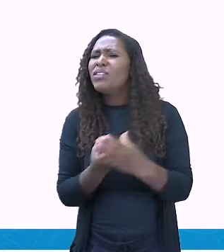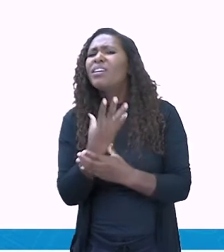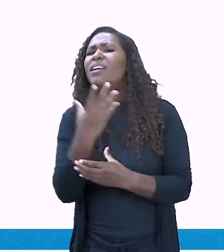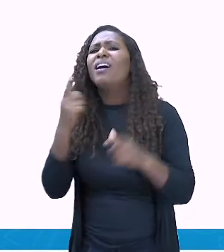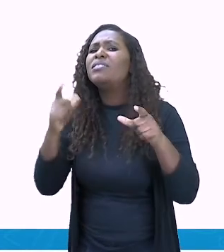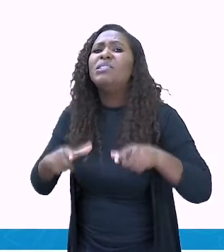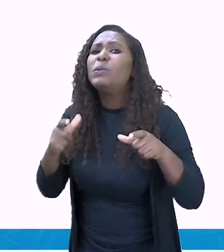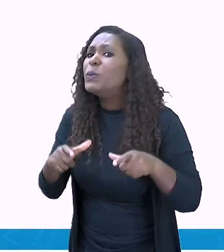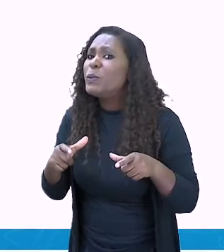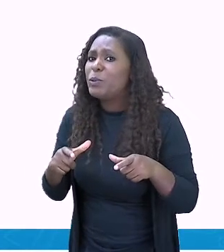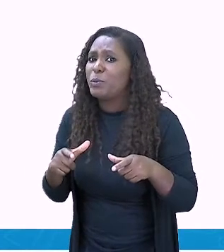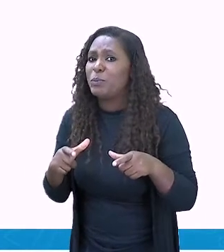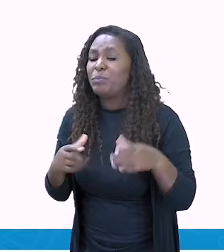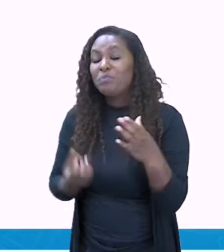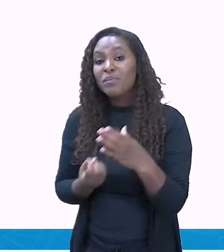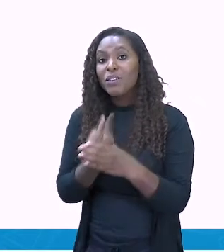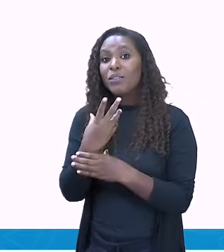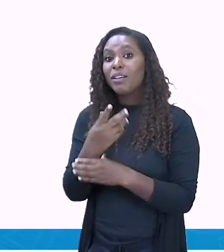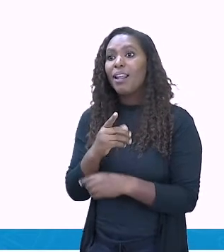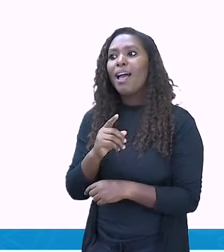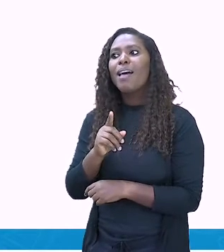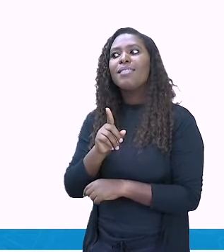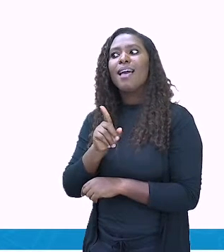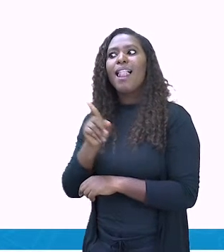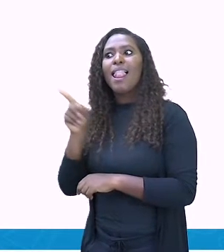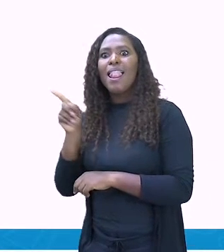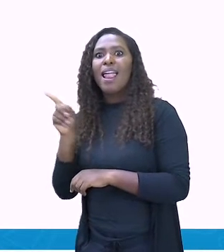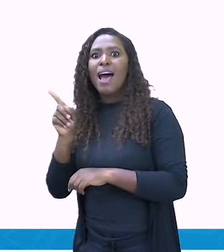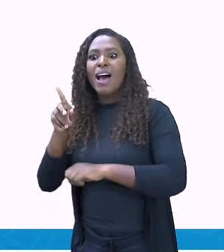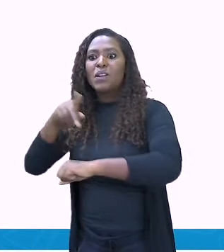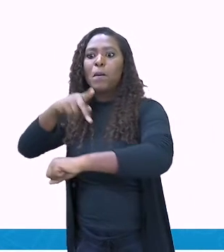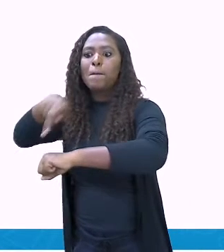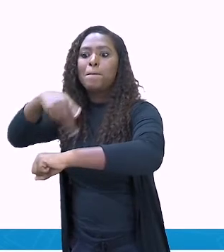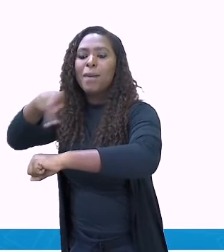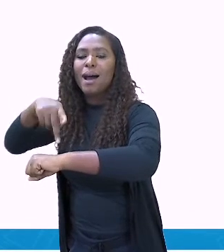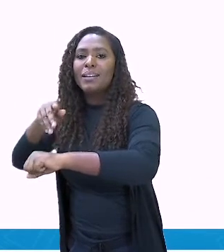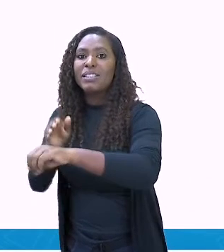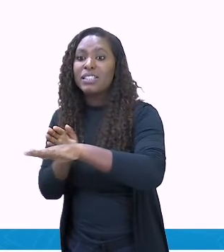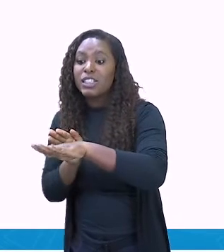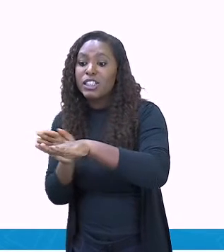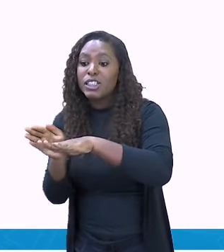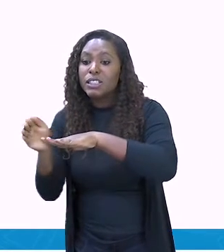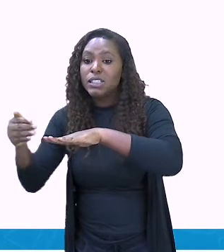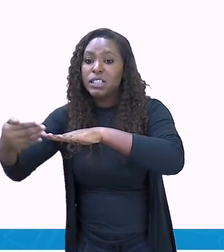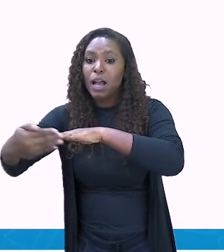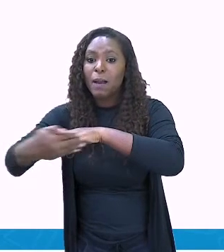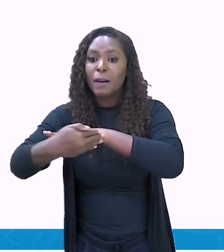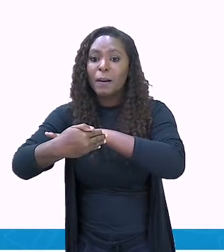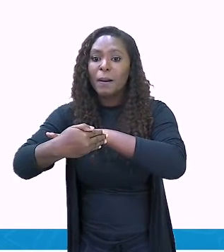Tudo começou em terras jamaicanas, ou seja, na Jamaica, na década de